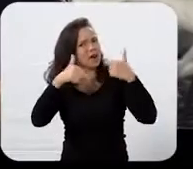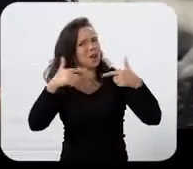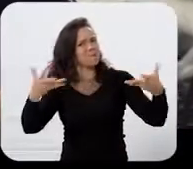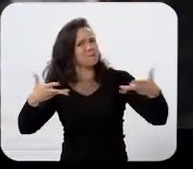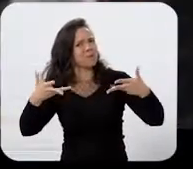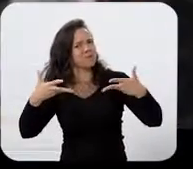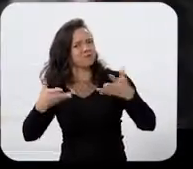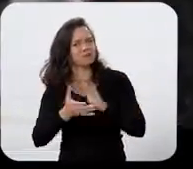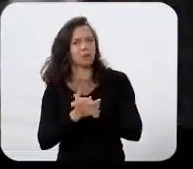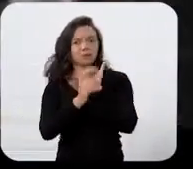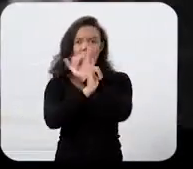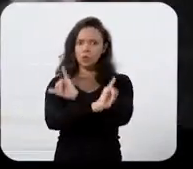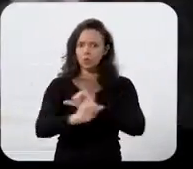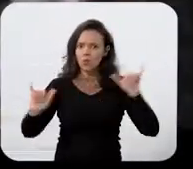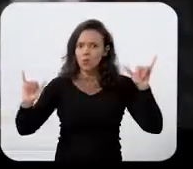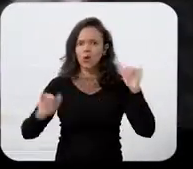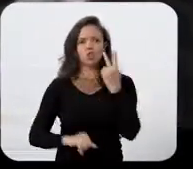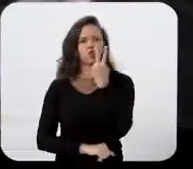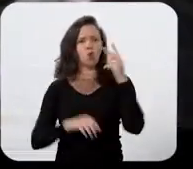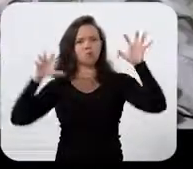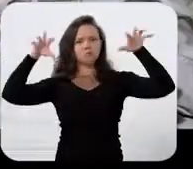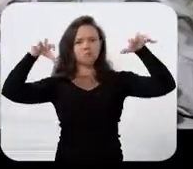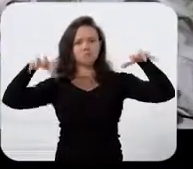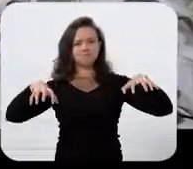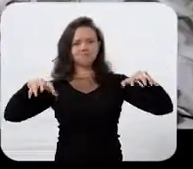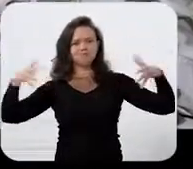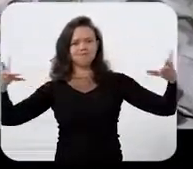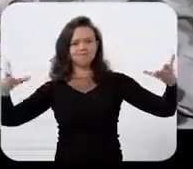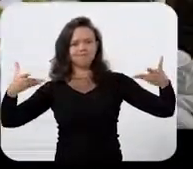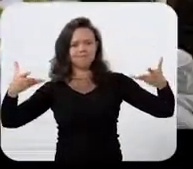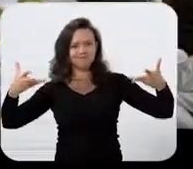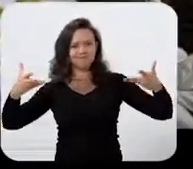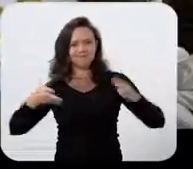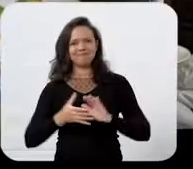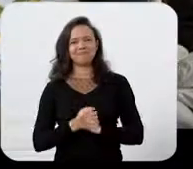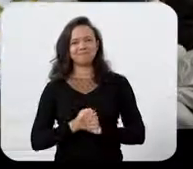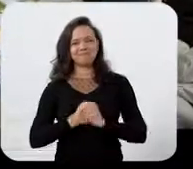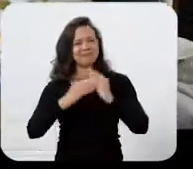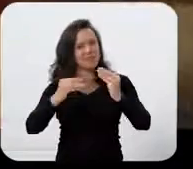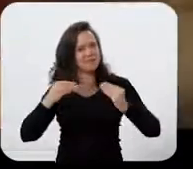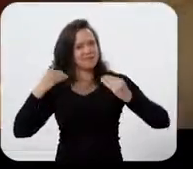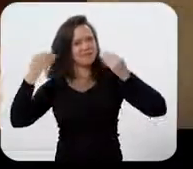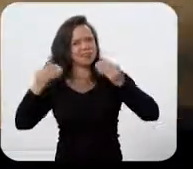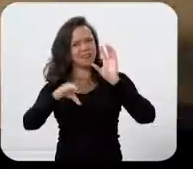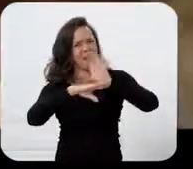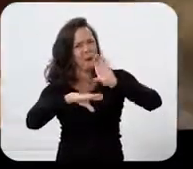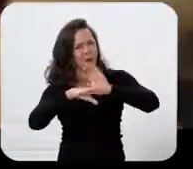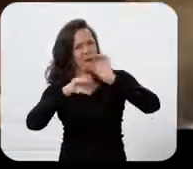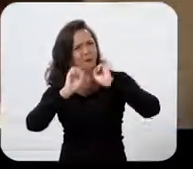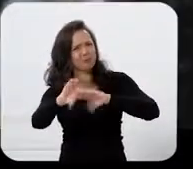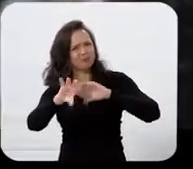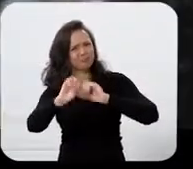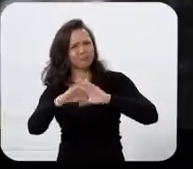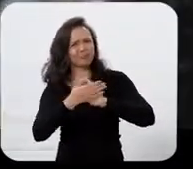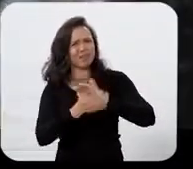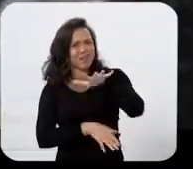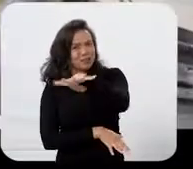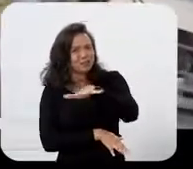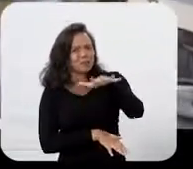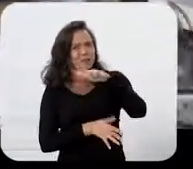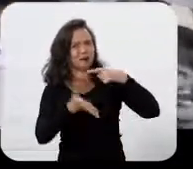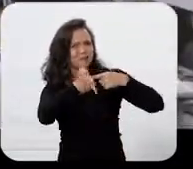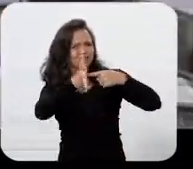confecção. A gente tá anunciando dois centros produtivos. E a gente vai dar a capacitação, o